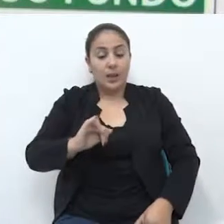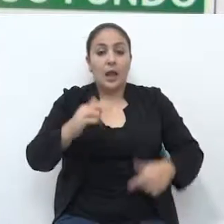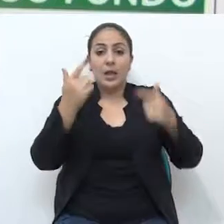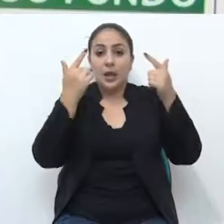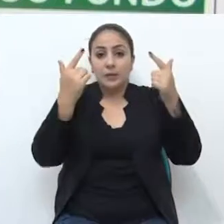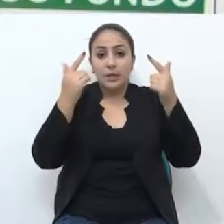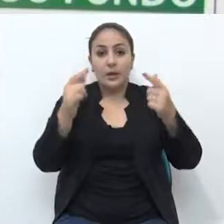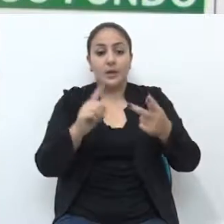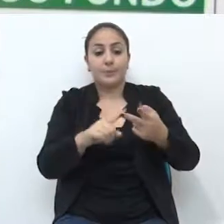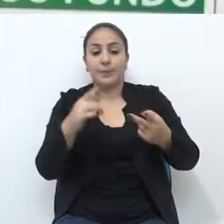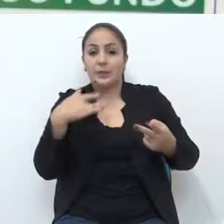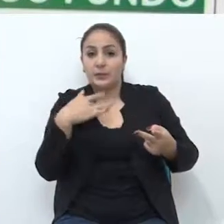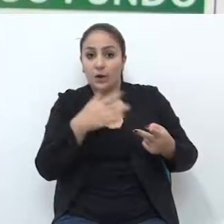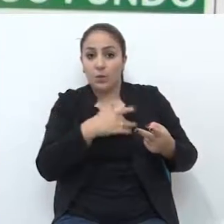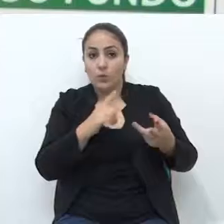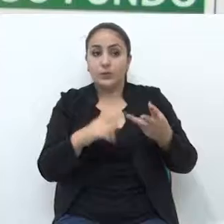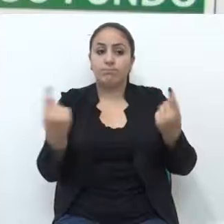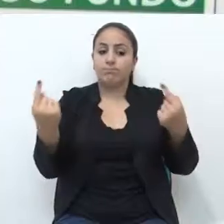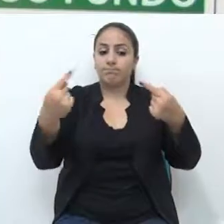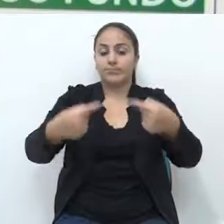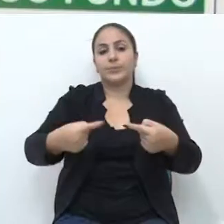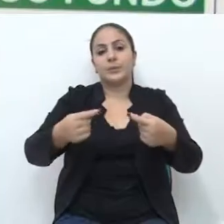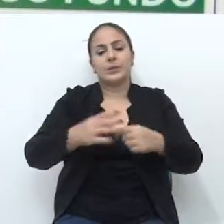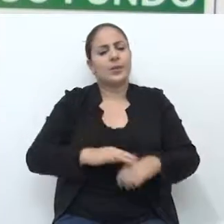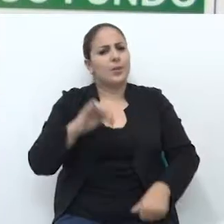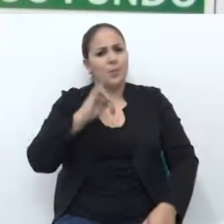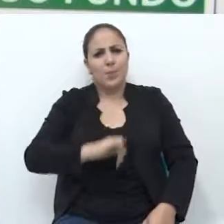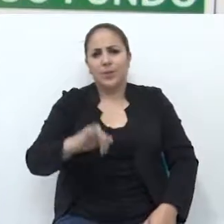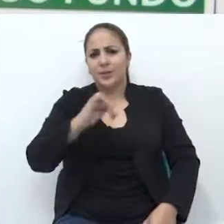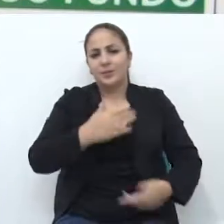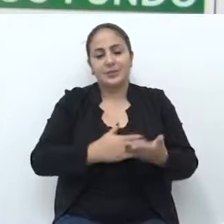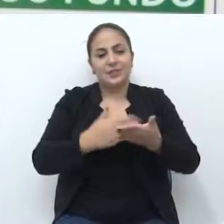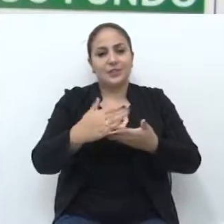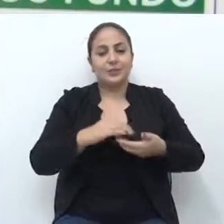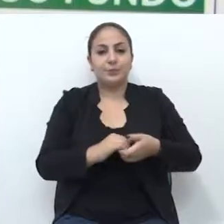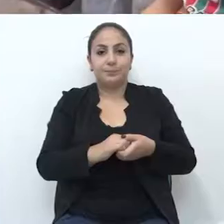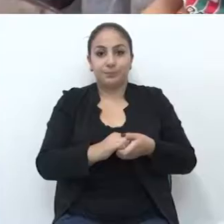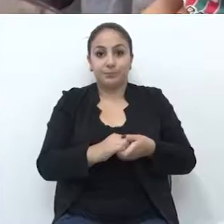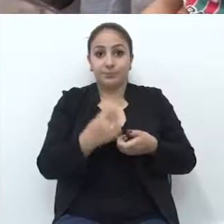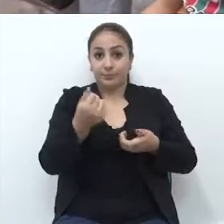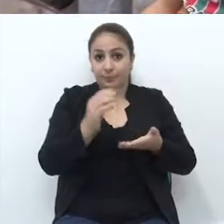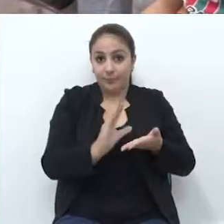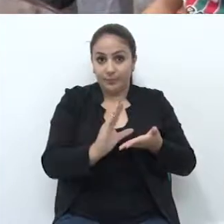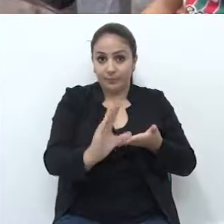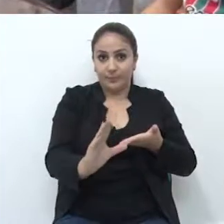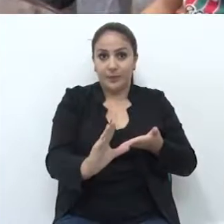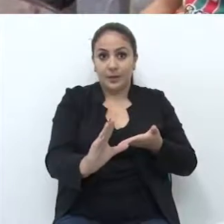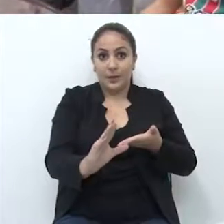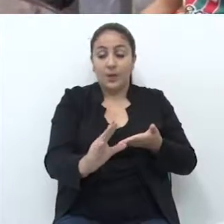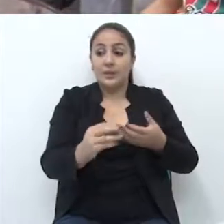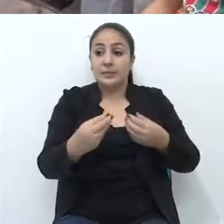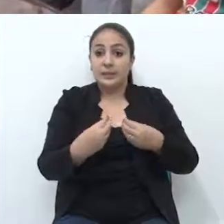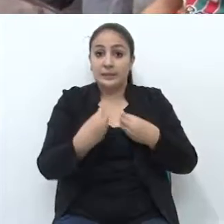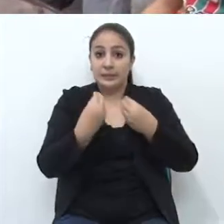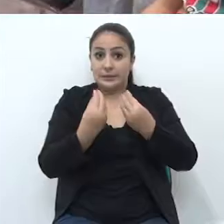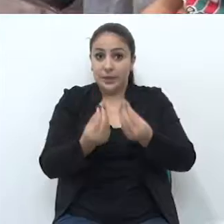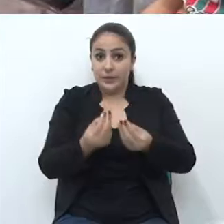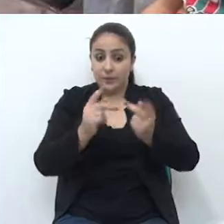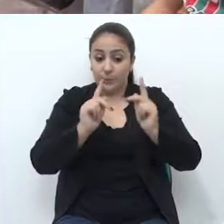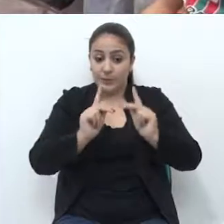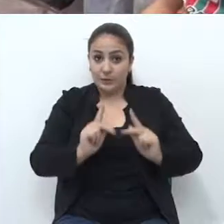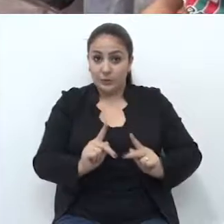para o lazer, para a saúde, para a competição. Muito importante a iniciativa. O incentivo financeiro vai ser